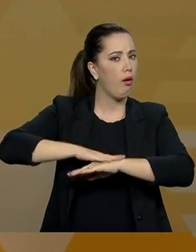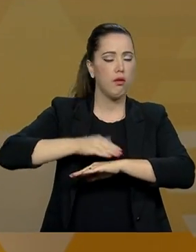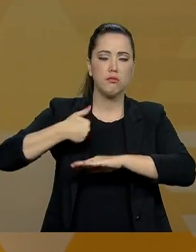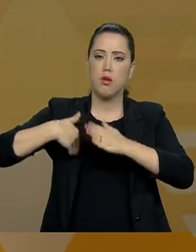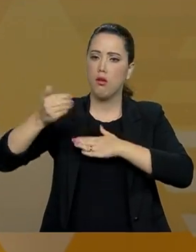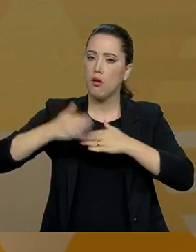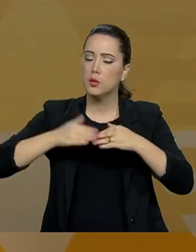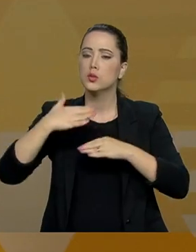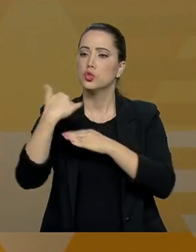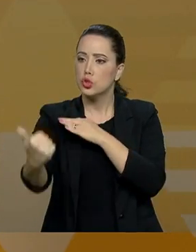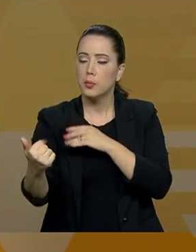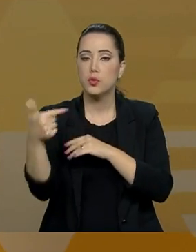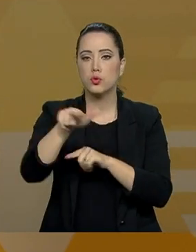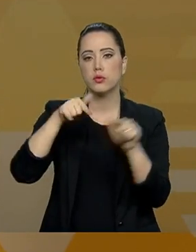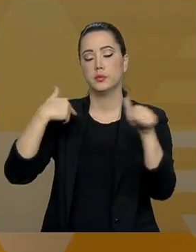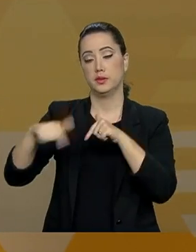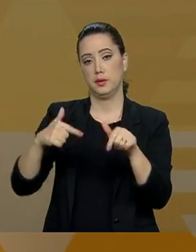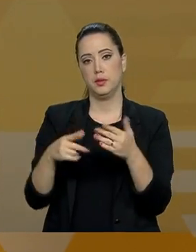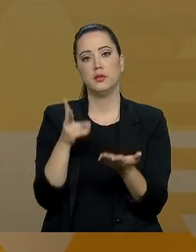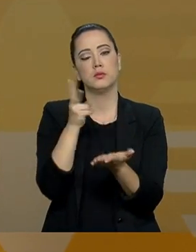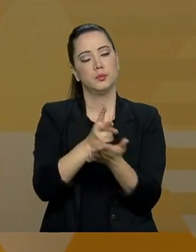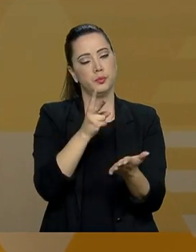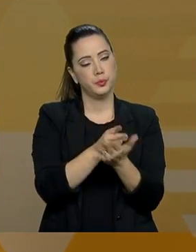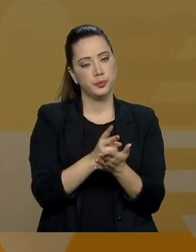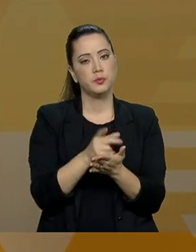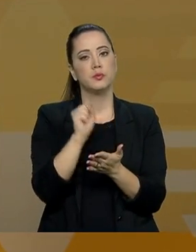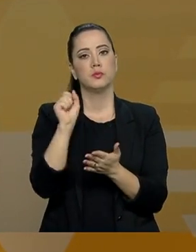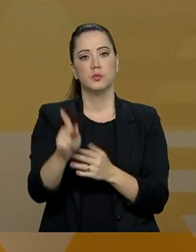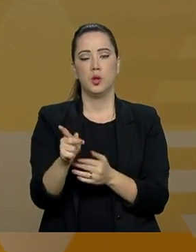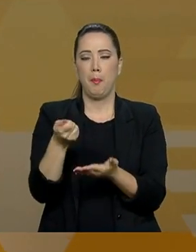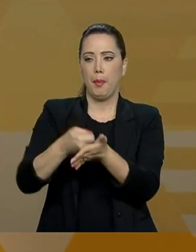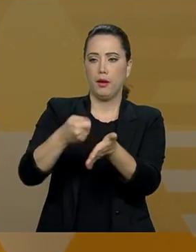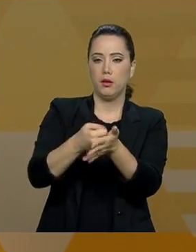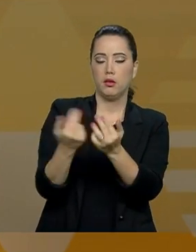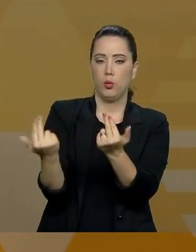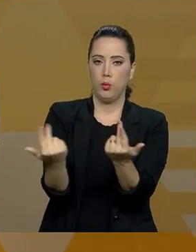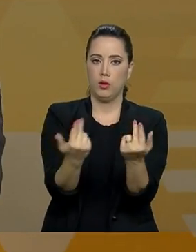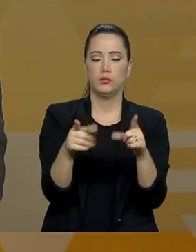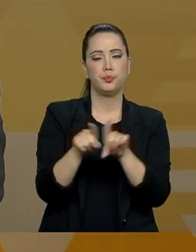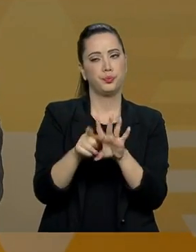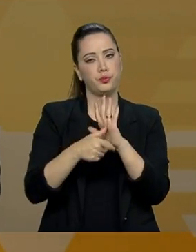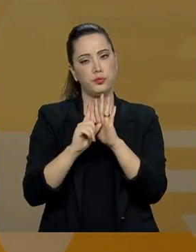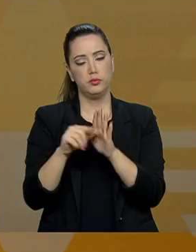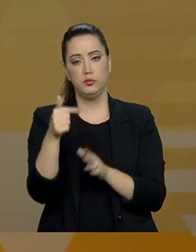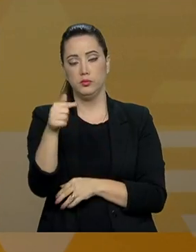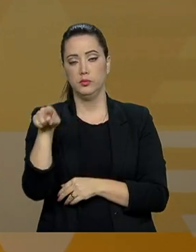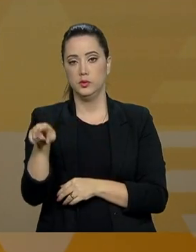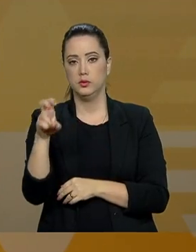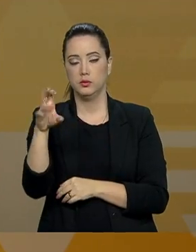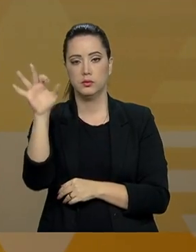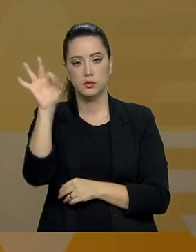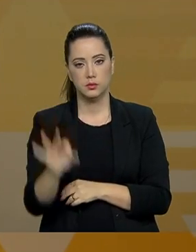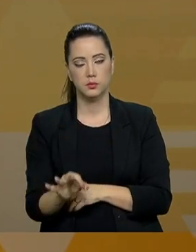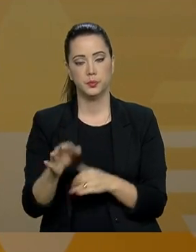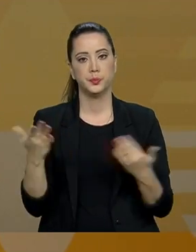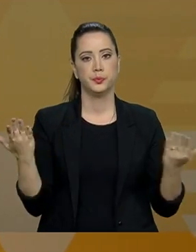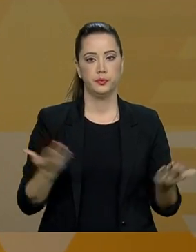mesma alíquota que ele contribuía quando estava na ativa, que na época era 7,5%.